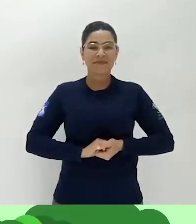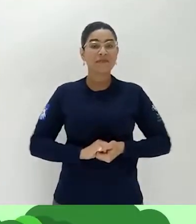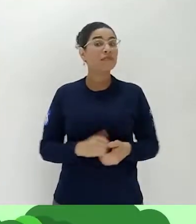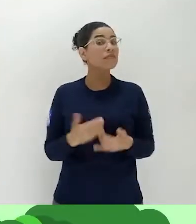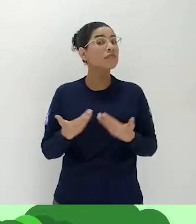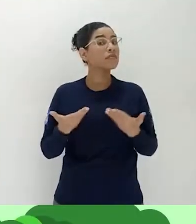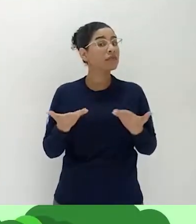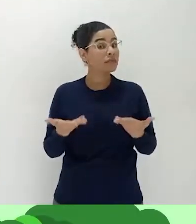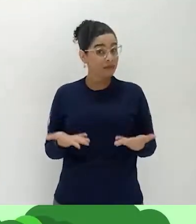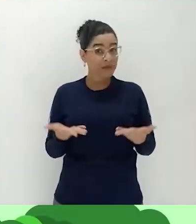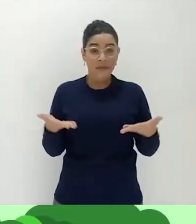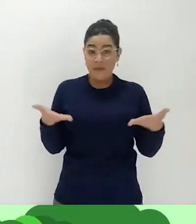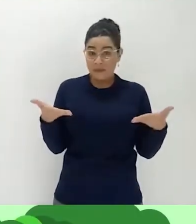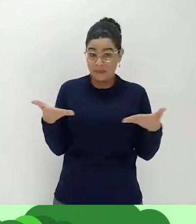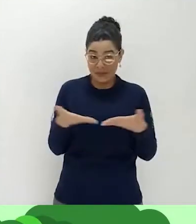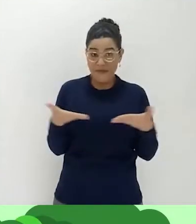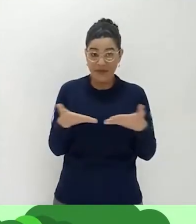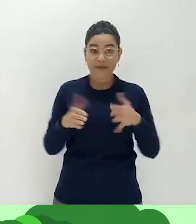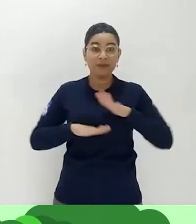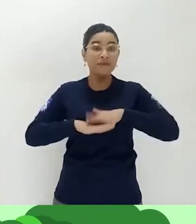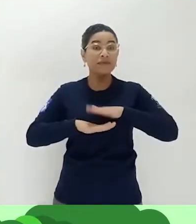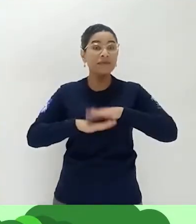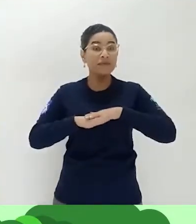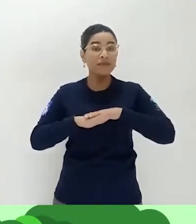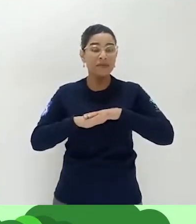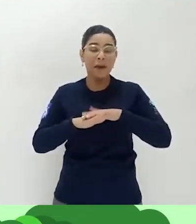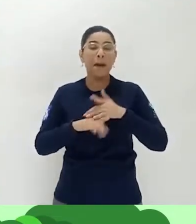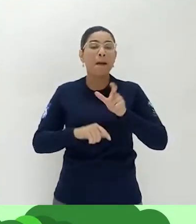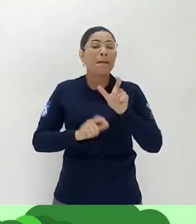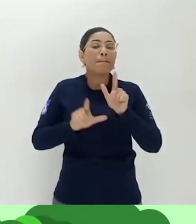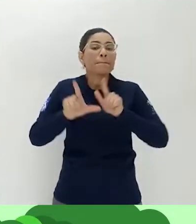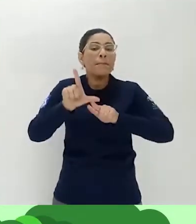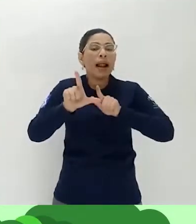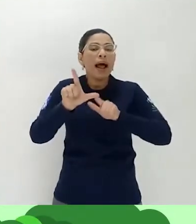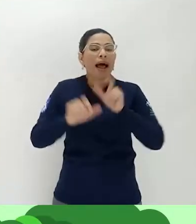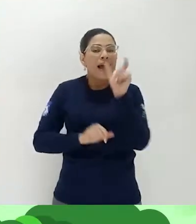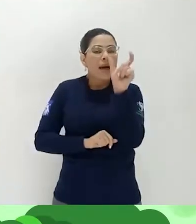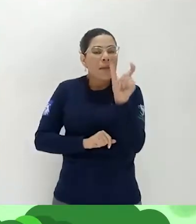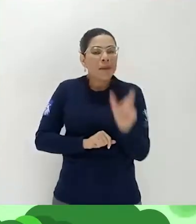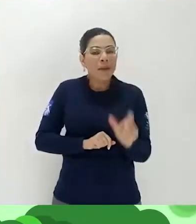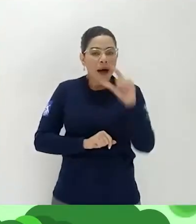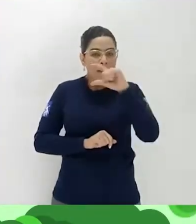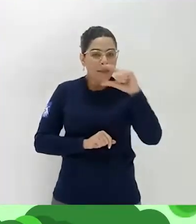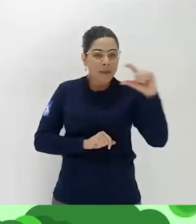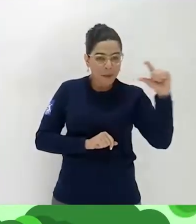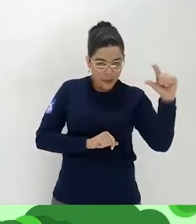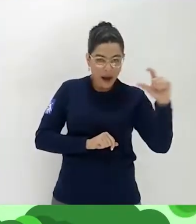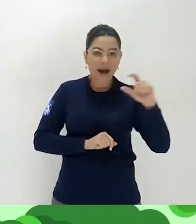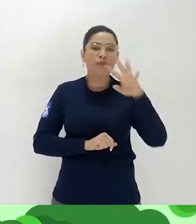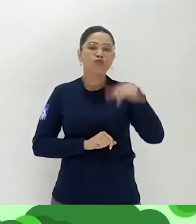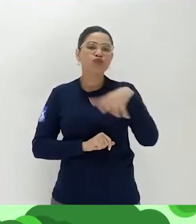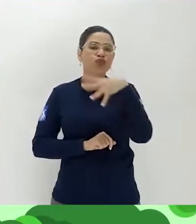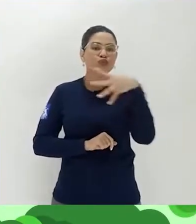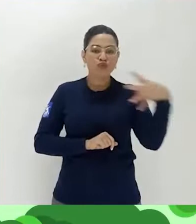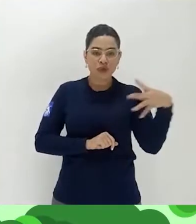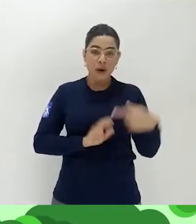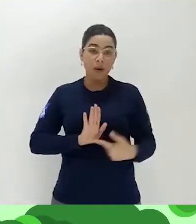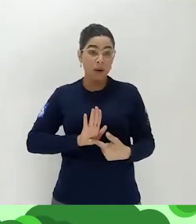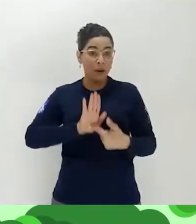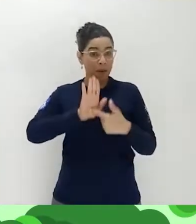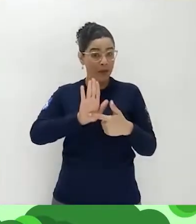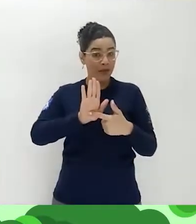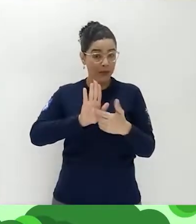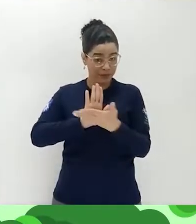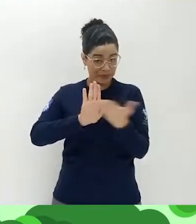Bom, que tal agora a gente fazer uma cruzadinha? Uma cruzadinha bem divertida. Então, ó, eu tô mostrando aí pra vocês já essa cruzadinha